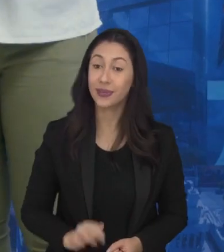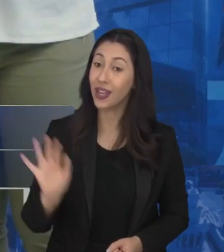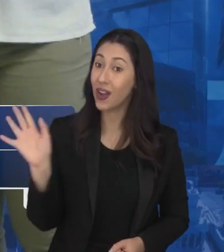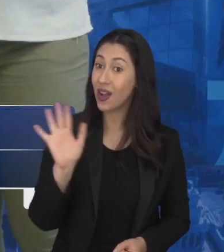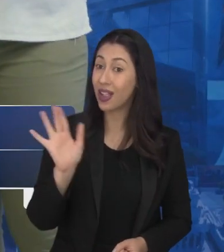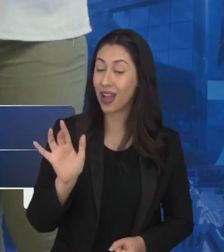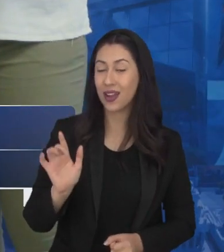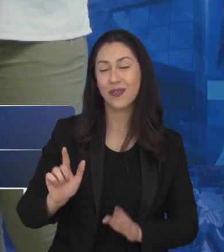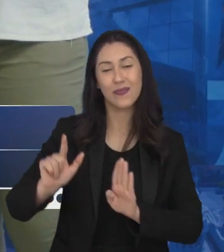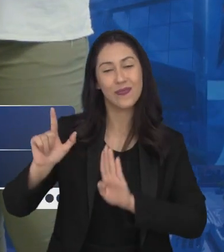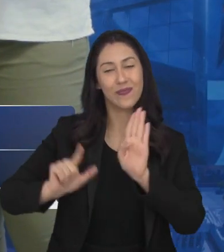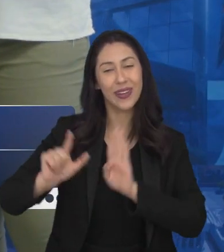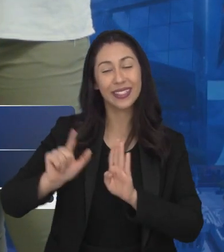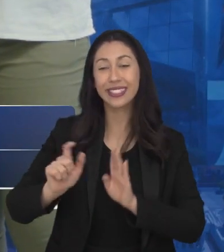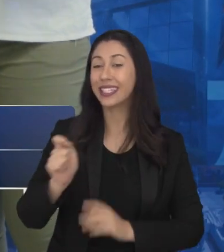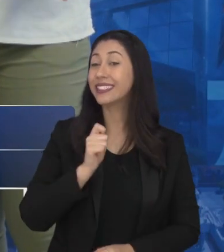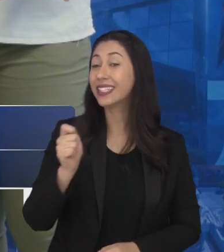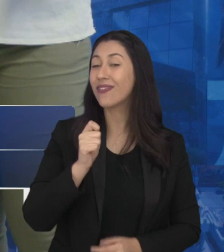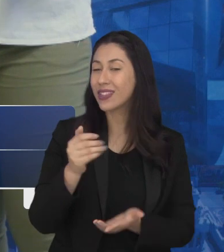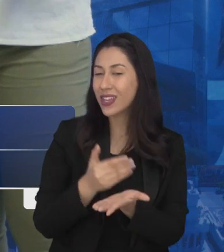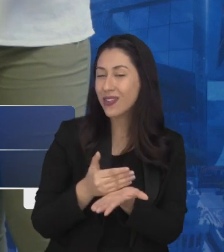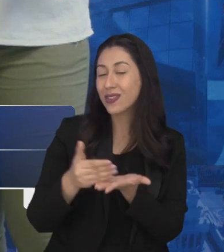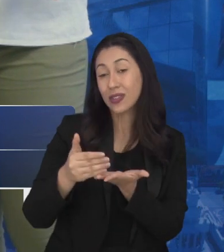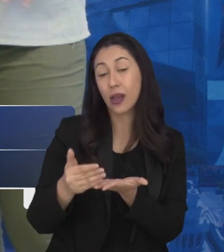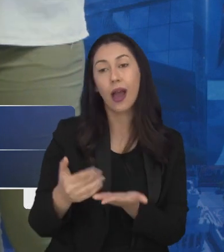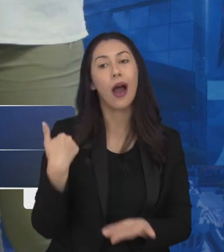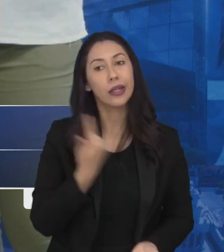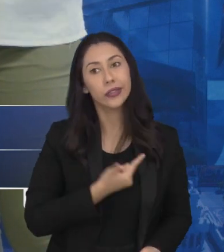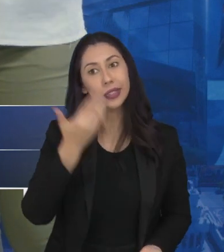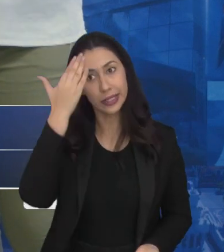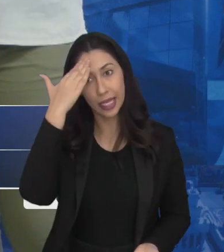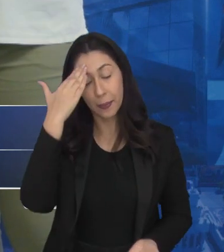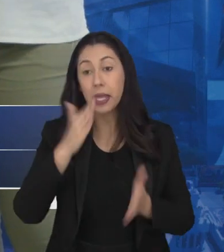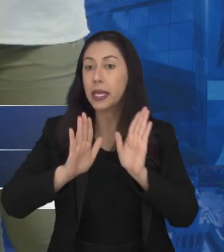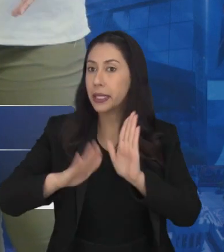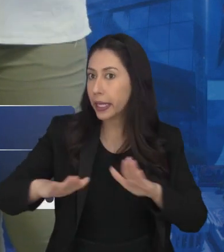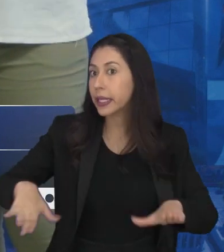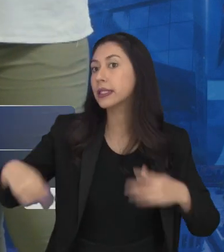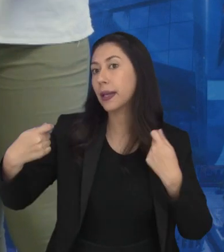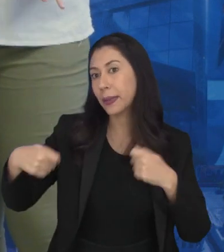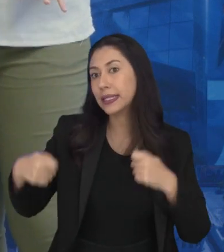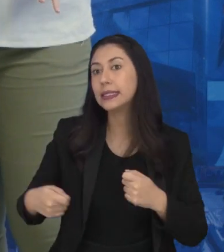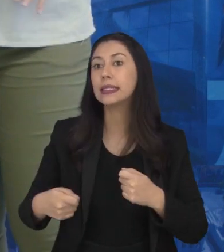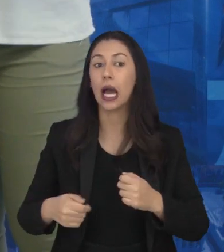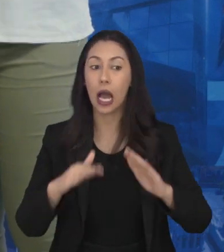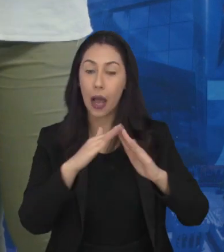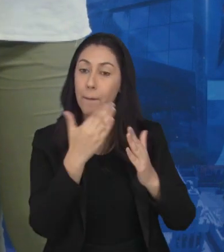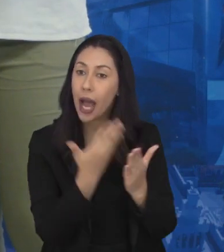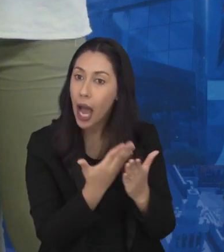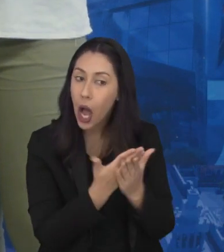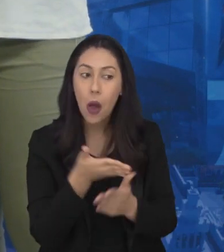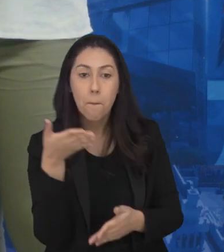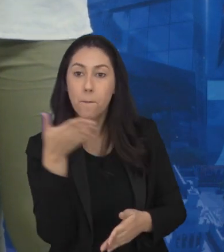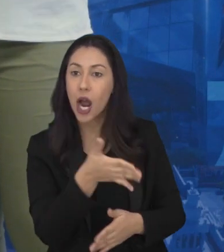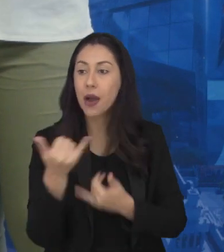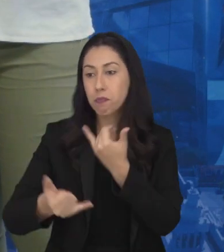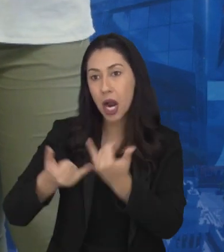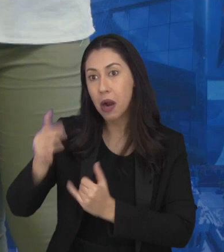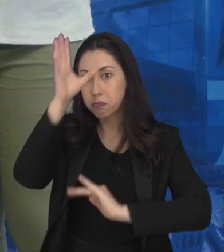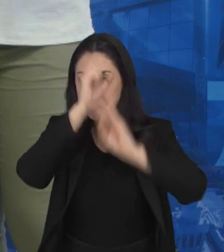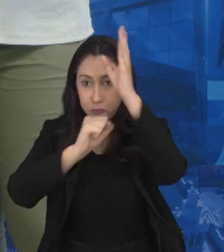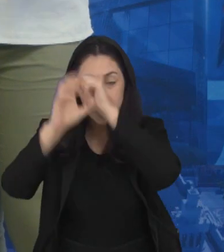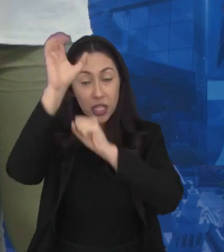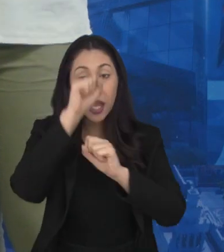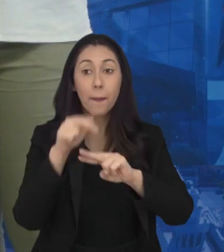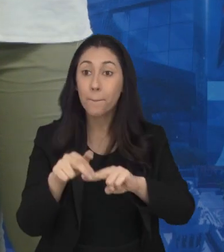Olá, Boletim Entrevista no ar e a gente sabe que lugar de criança é na escola brincando e aprendendo. Por isso que a evasão escolar é